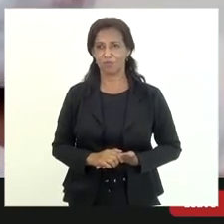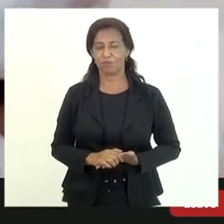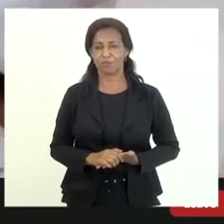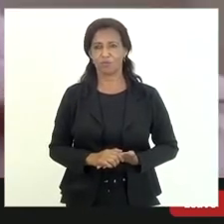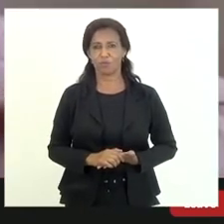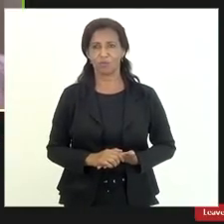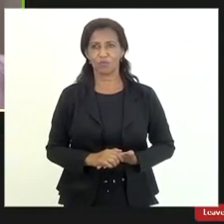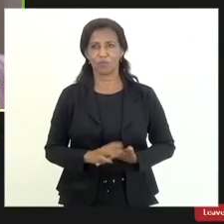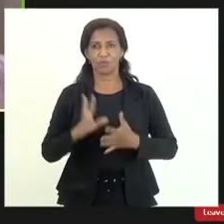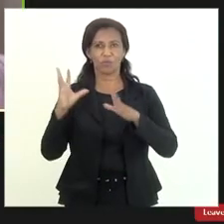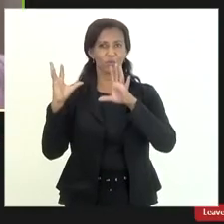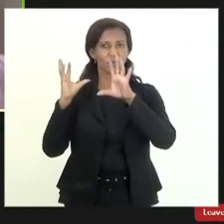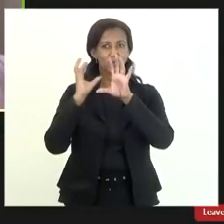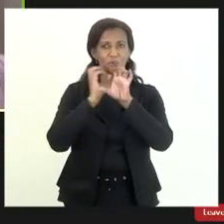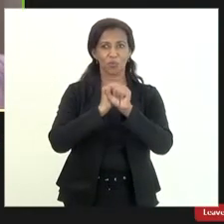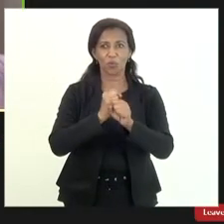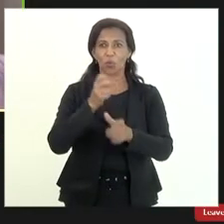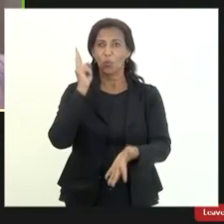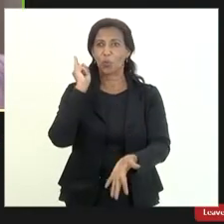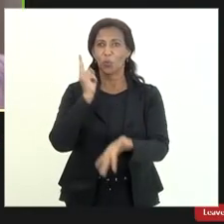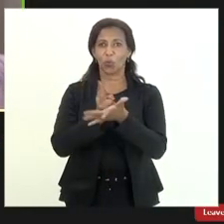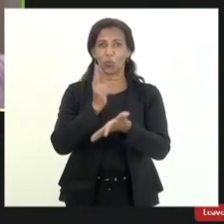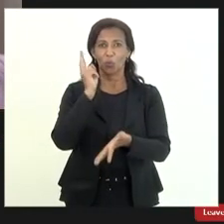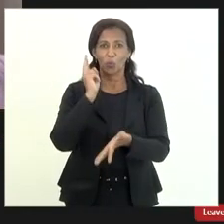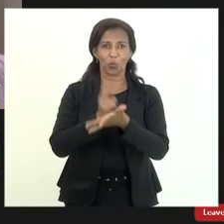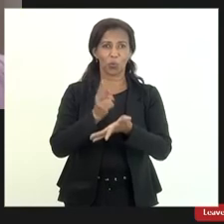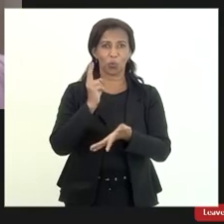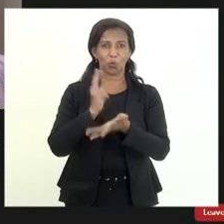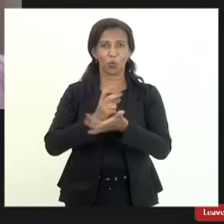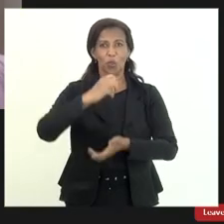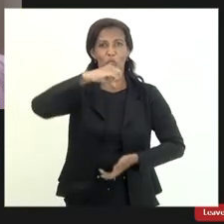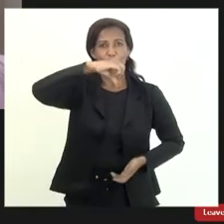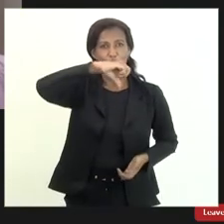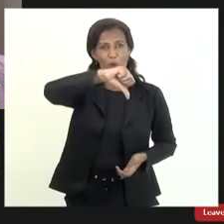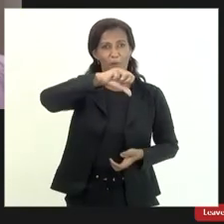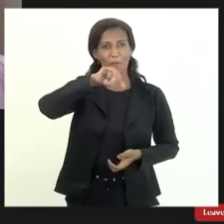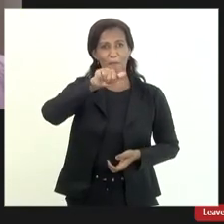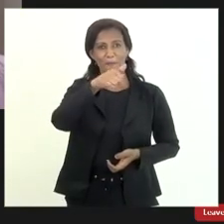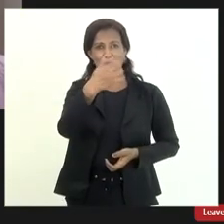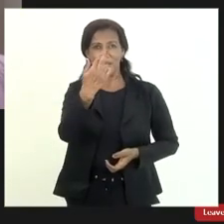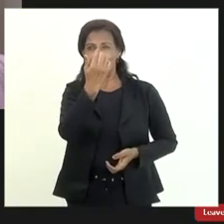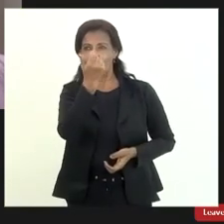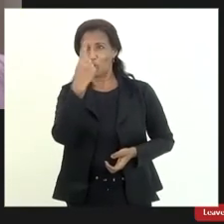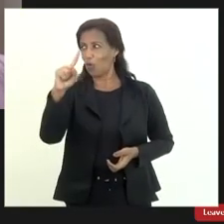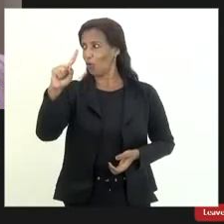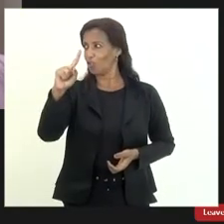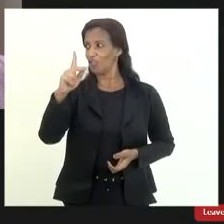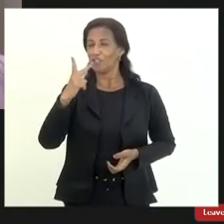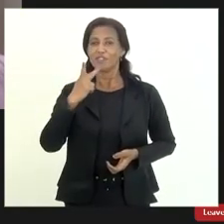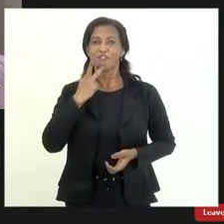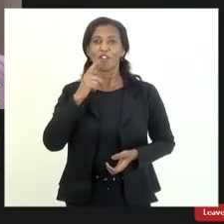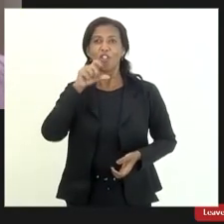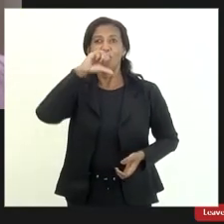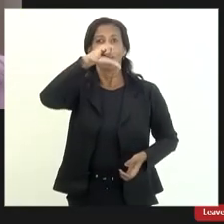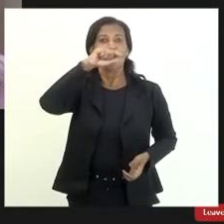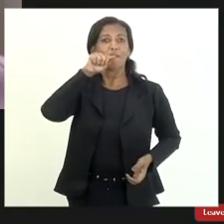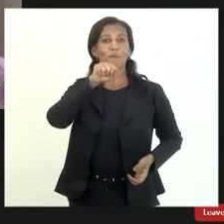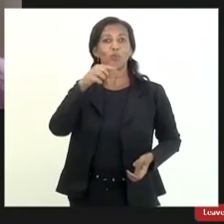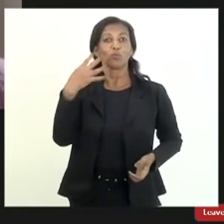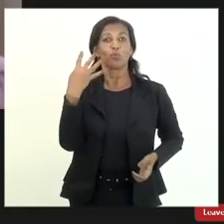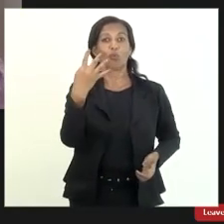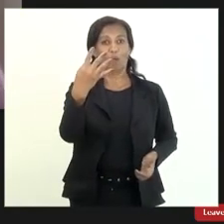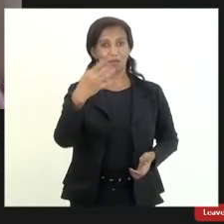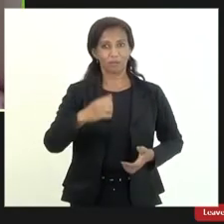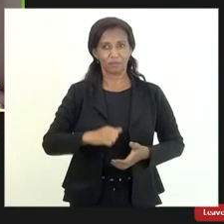não mudou nada viu Mauro continua o mesmo 9 mil a perfeição disse que é 9.4